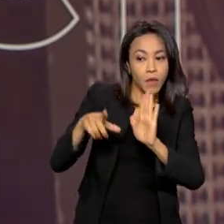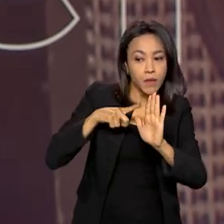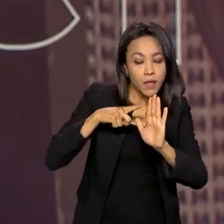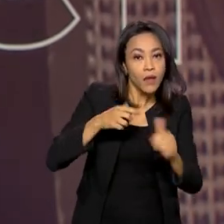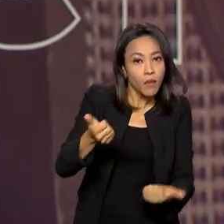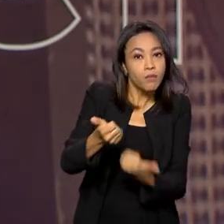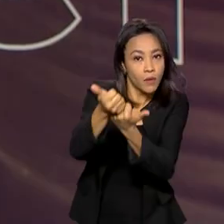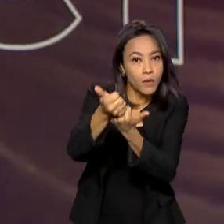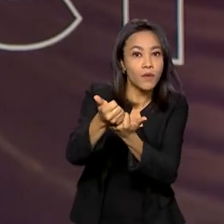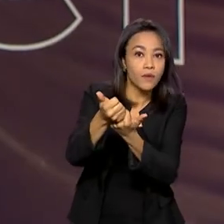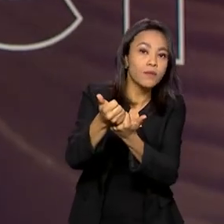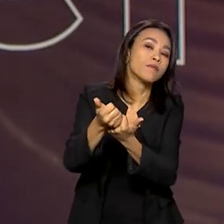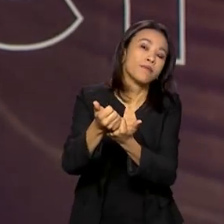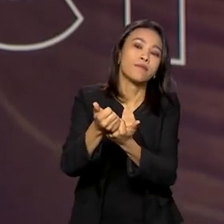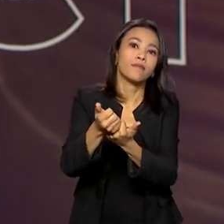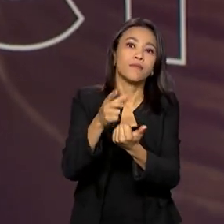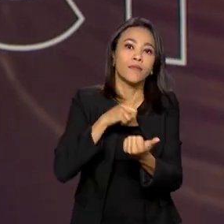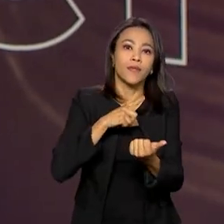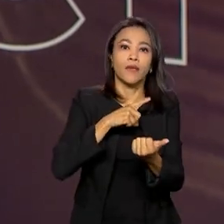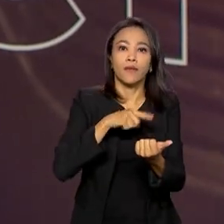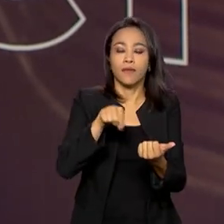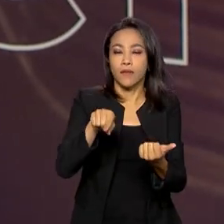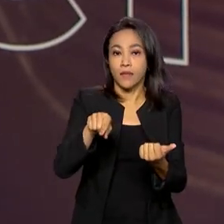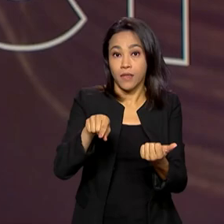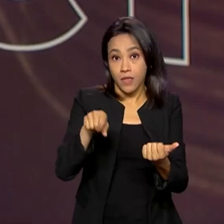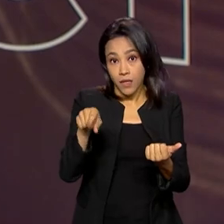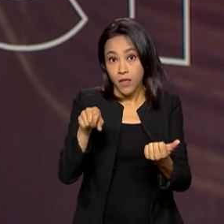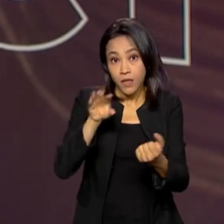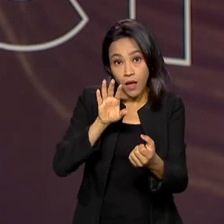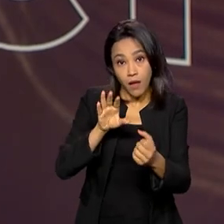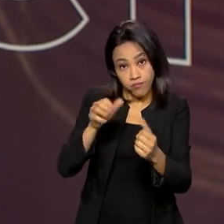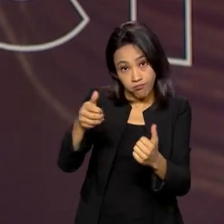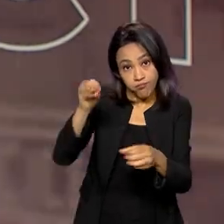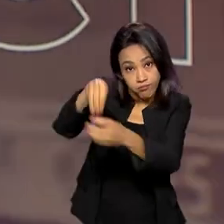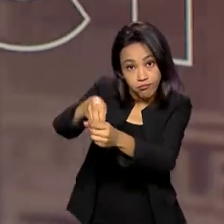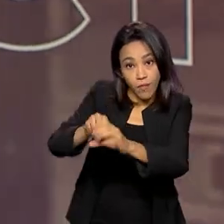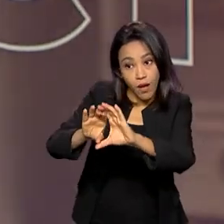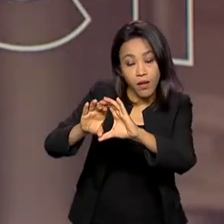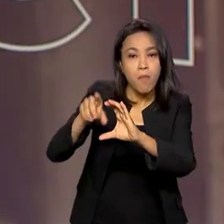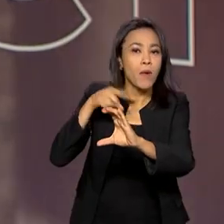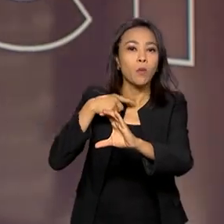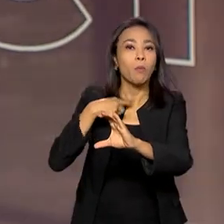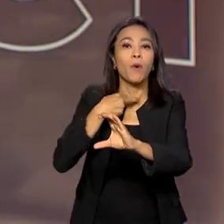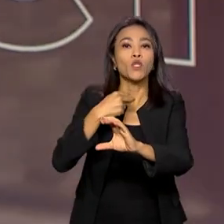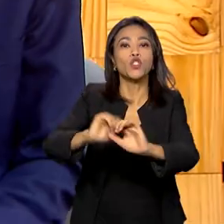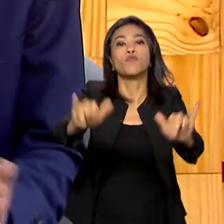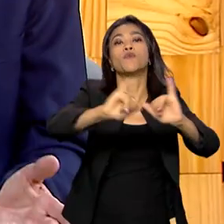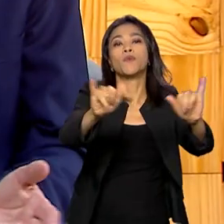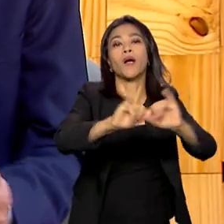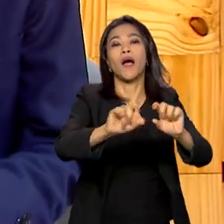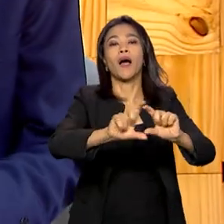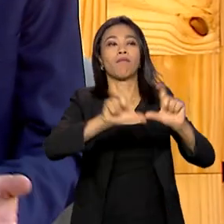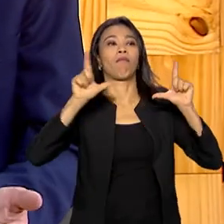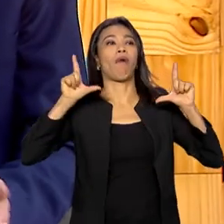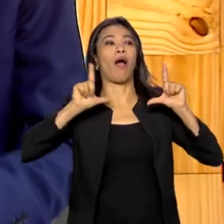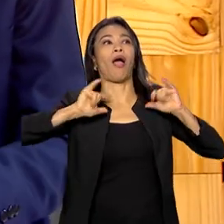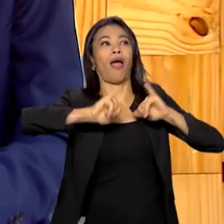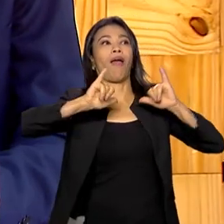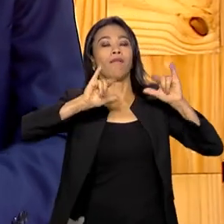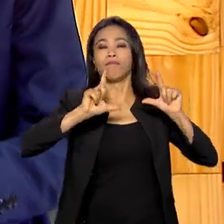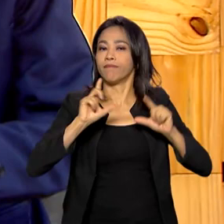institucional de alguém que está no entorno daquela rádio comunitária, mas ela não pode fazer a publicidade. Perfeito. Bom, a gente falou